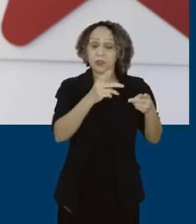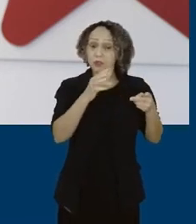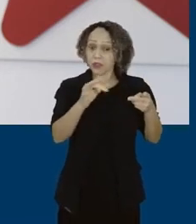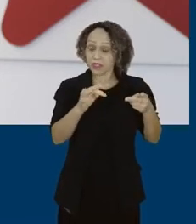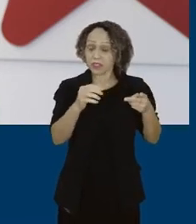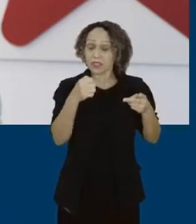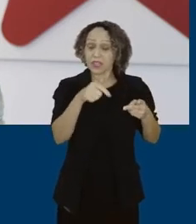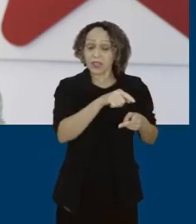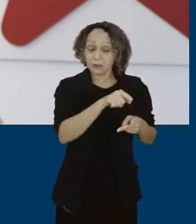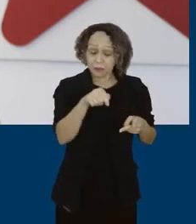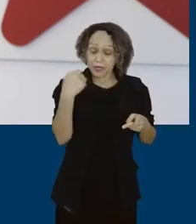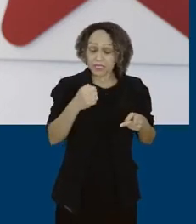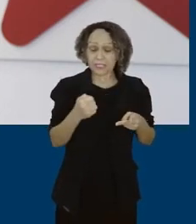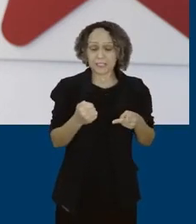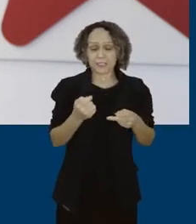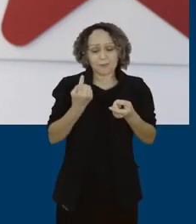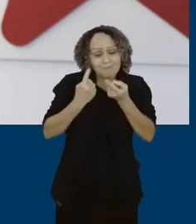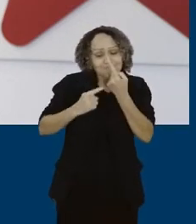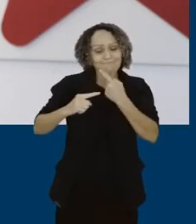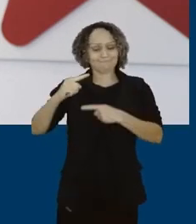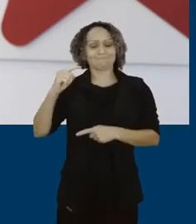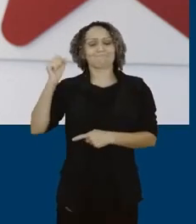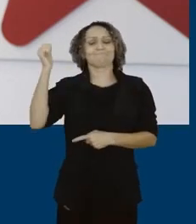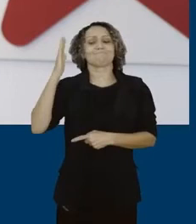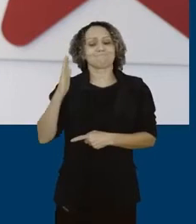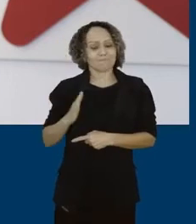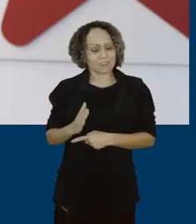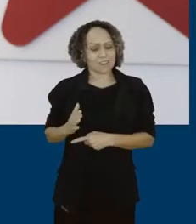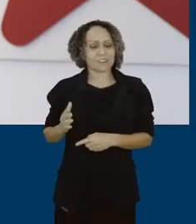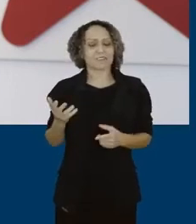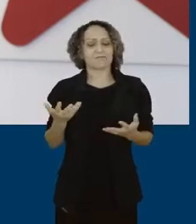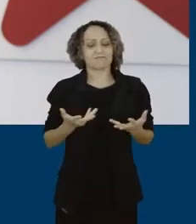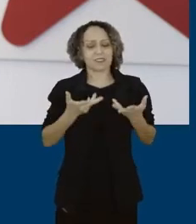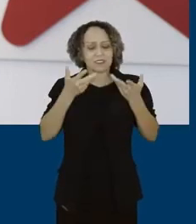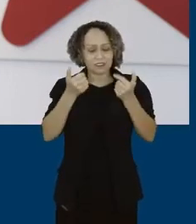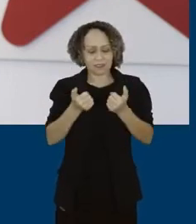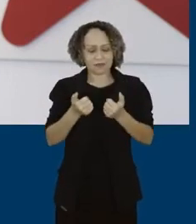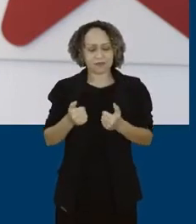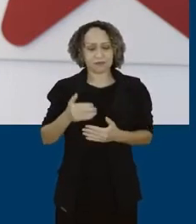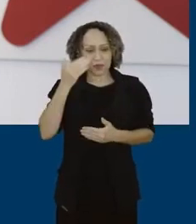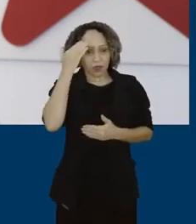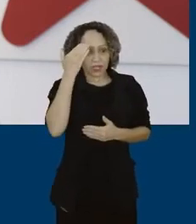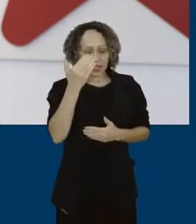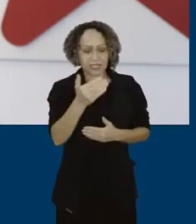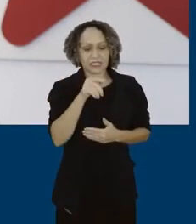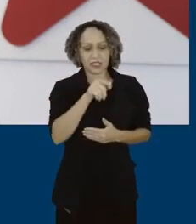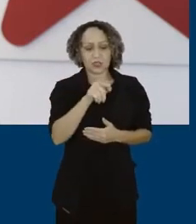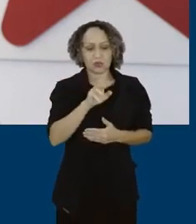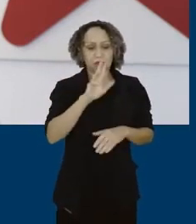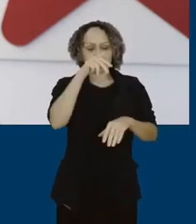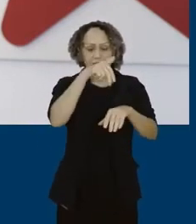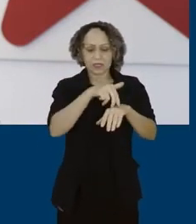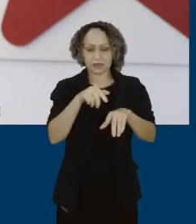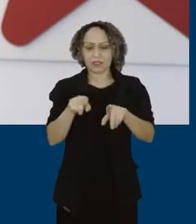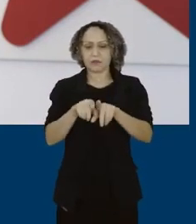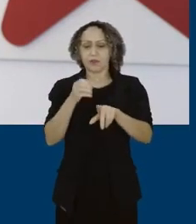Brasil a limpo aqui. E eu agradeço mais uma vez a sua participação, bom seminário, bom trabalho e até a próxima.